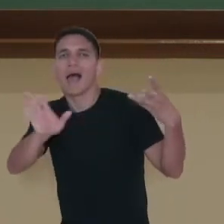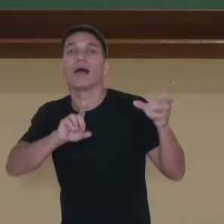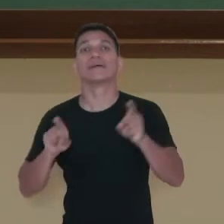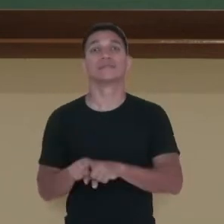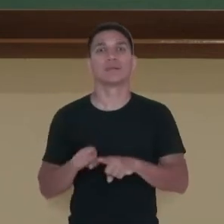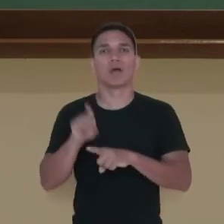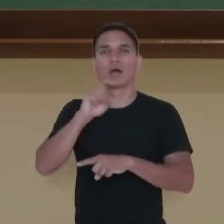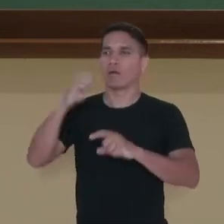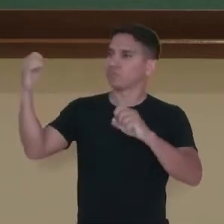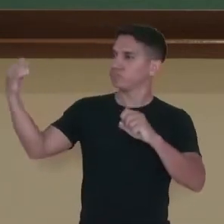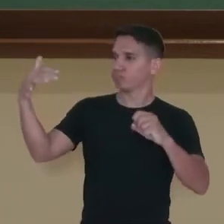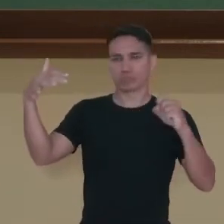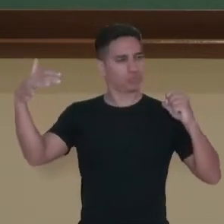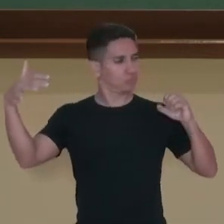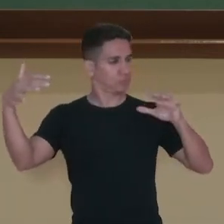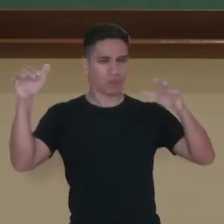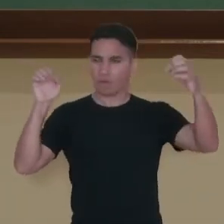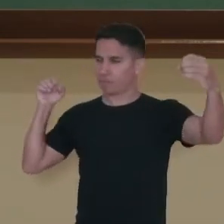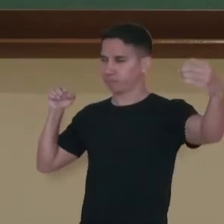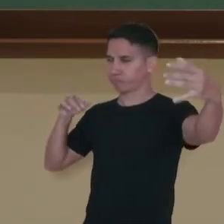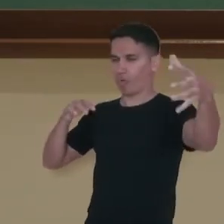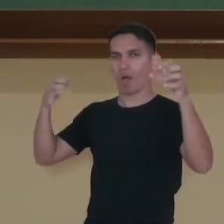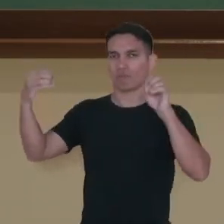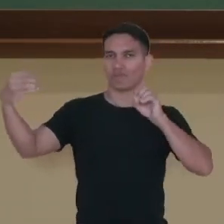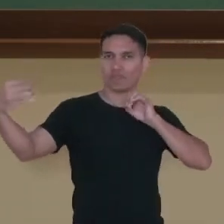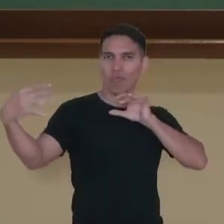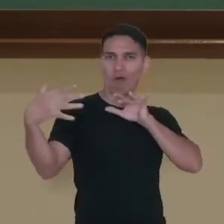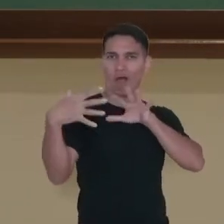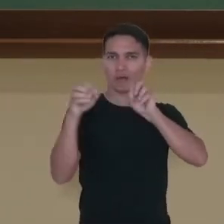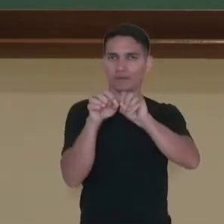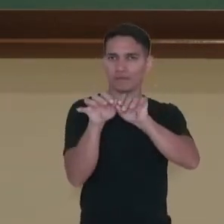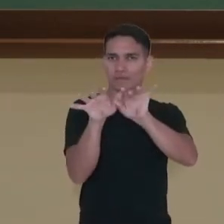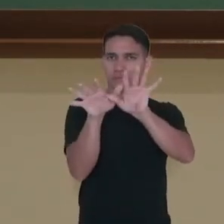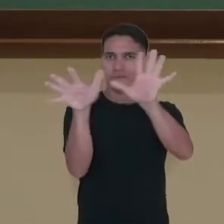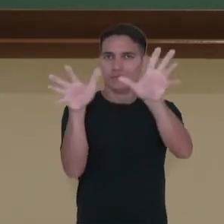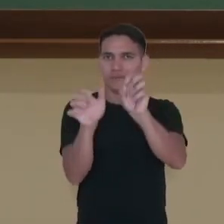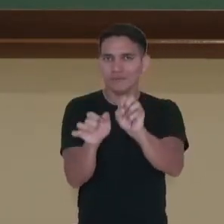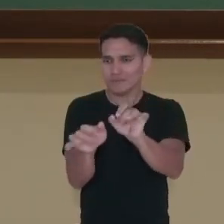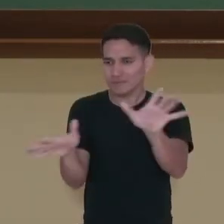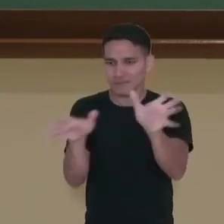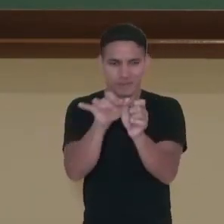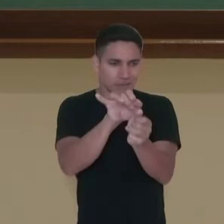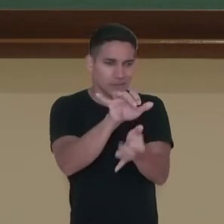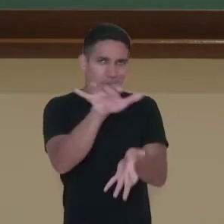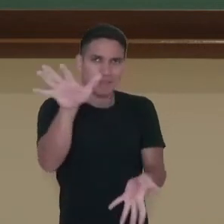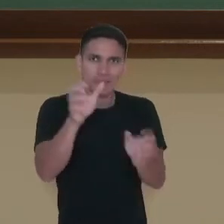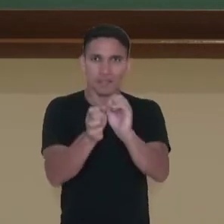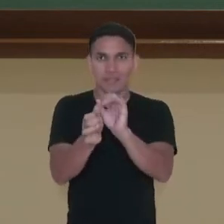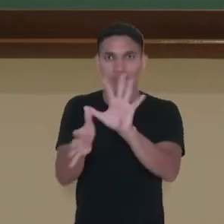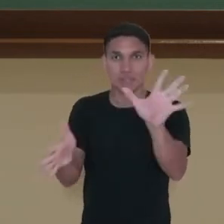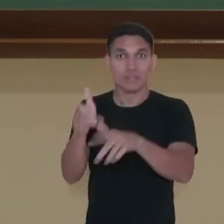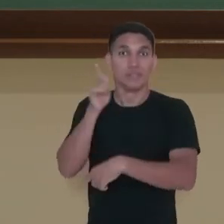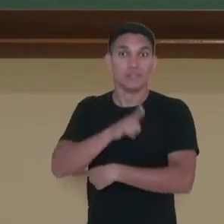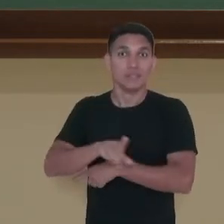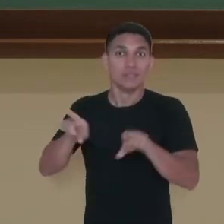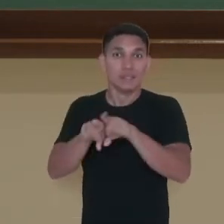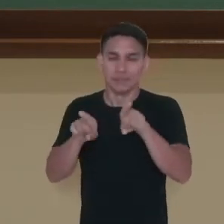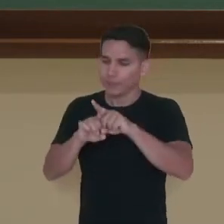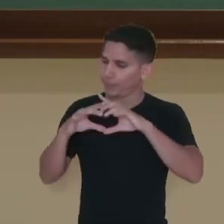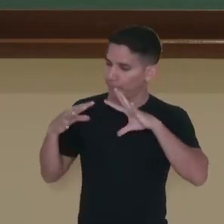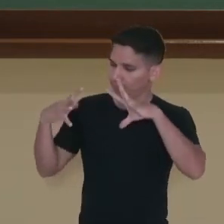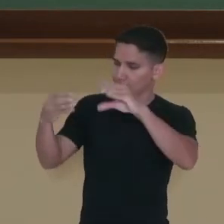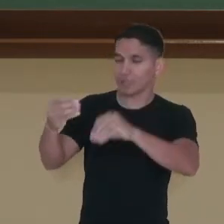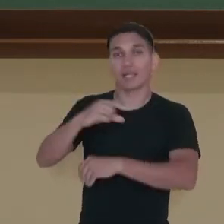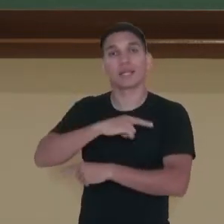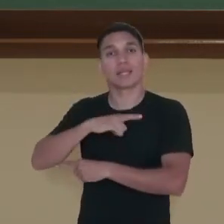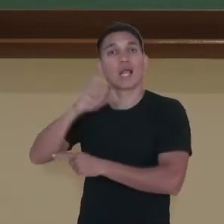DVDs e formam um mosaico criando um ambiente múltiplo facetado e todo iluminado por pontos de